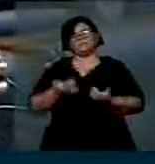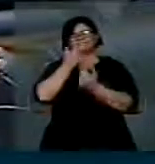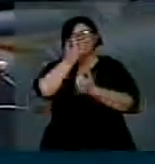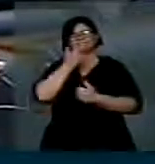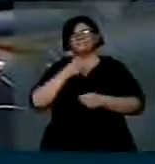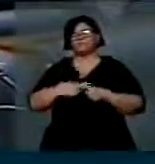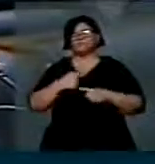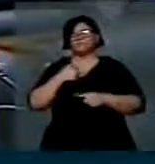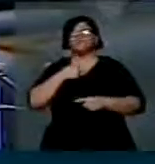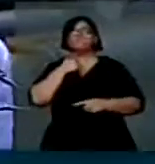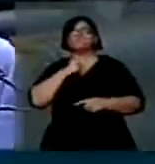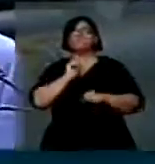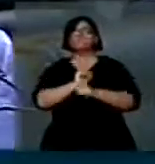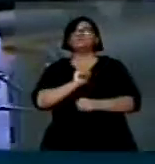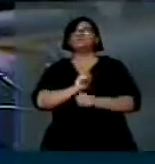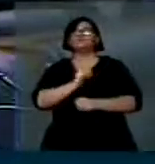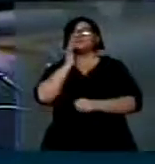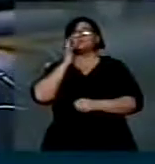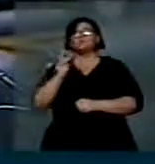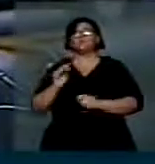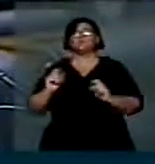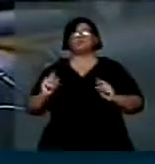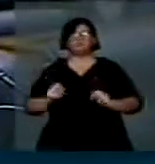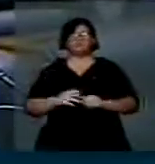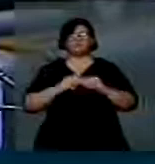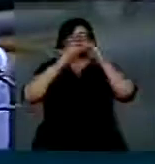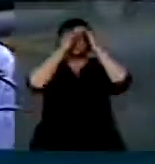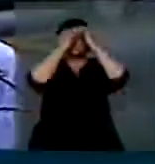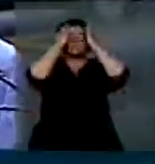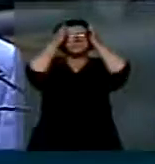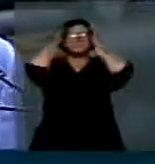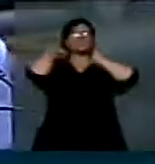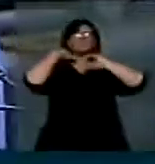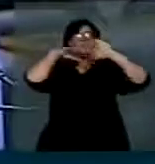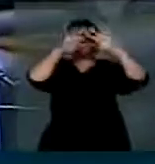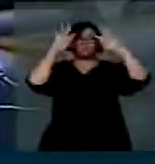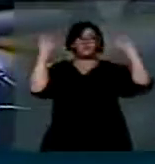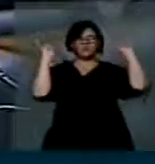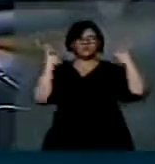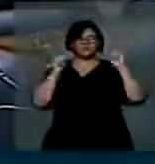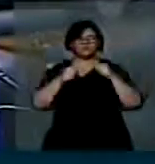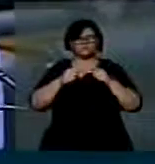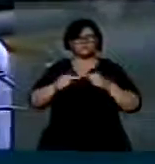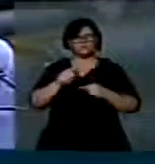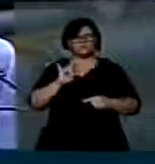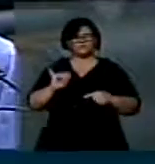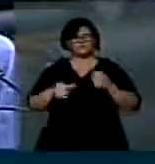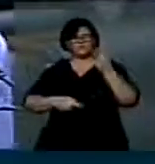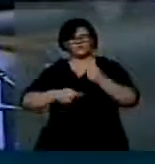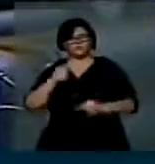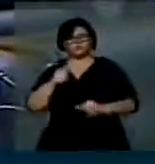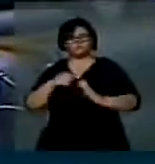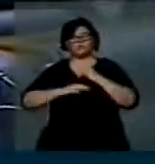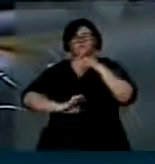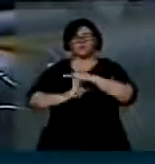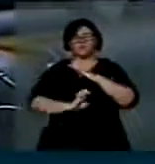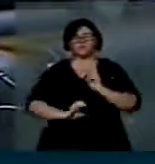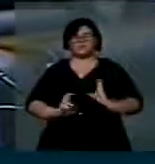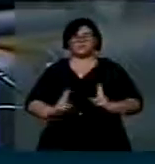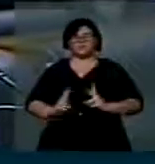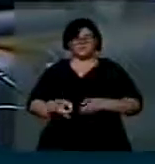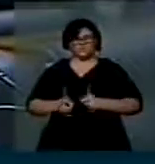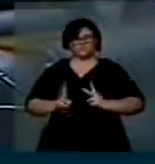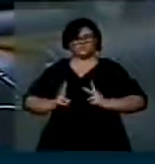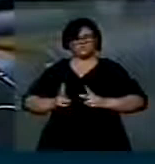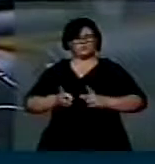Supremo daqui a pouco decida proibir que empresas continuem